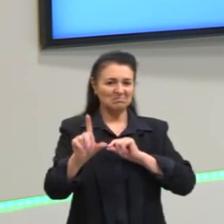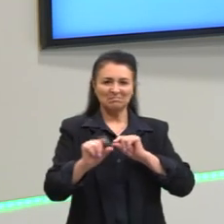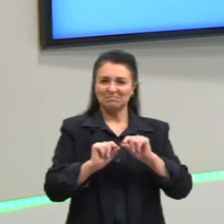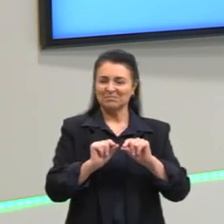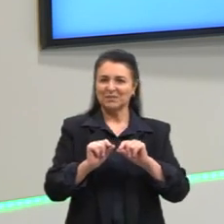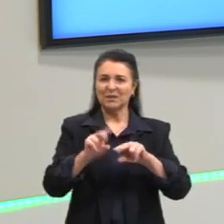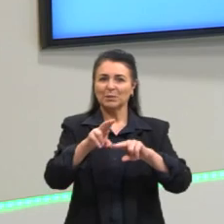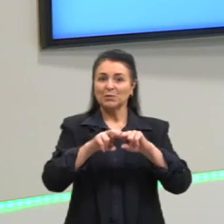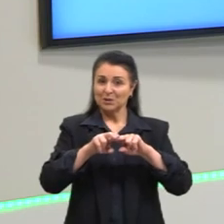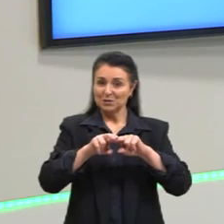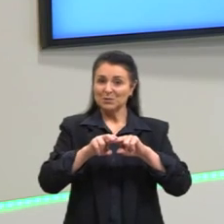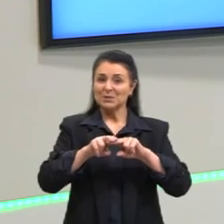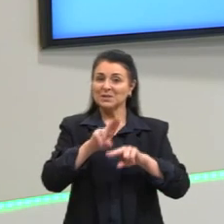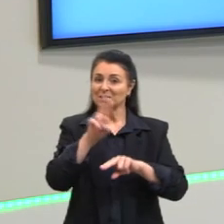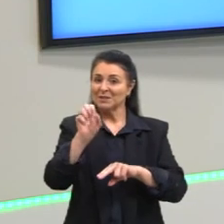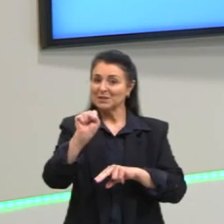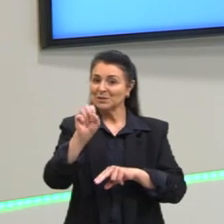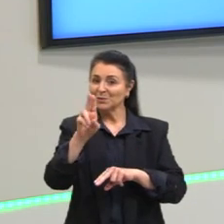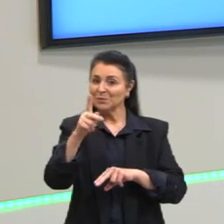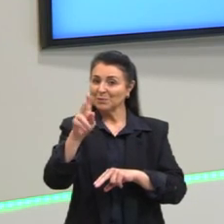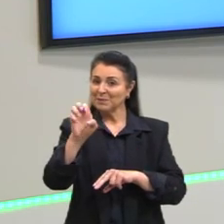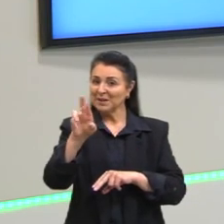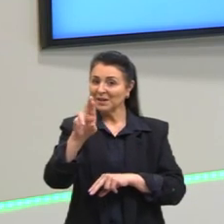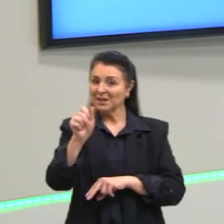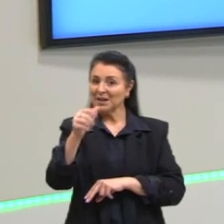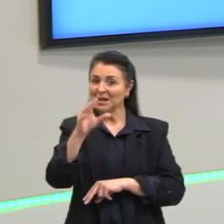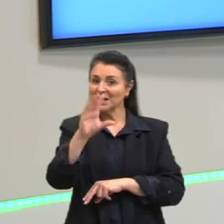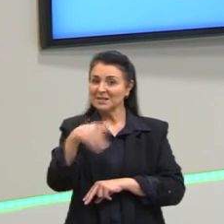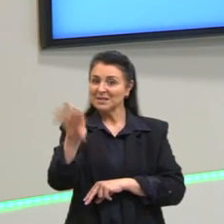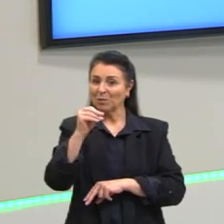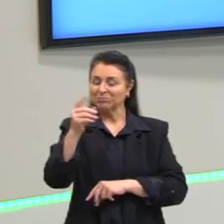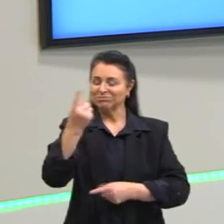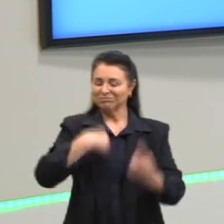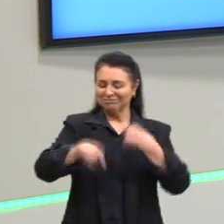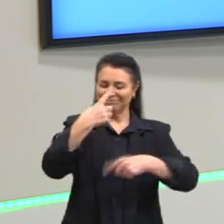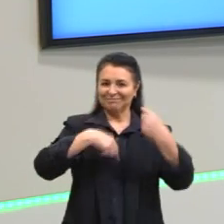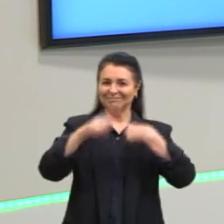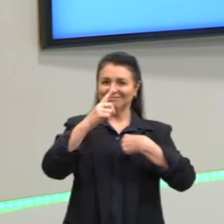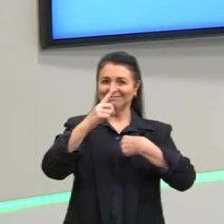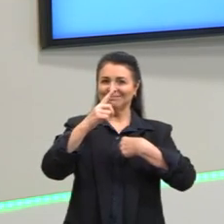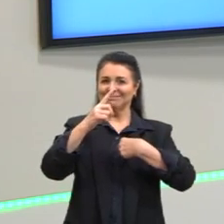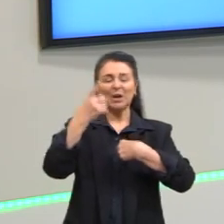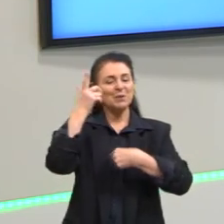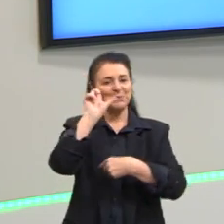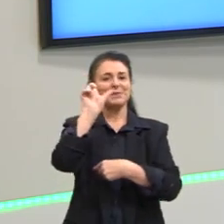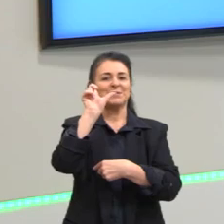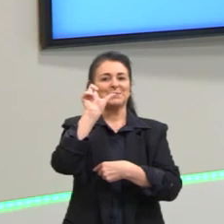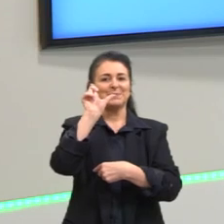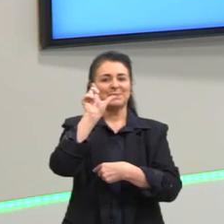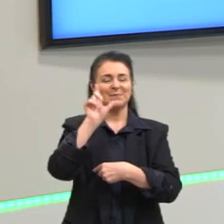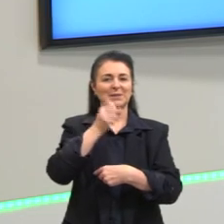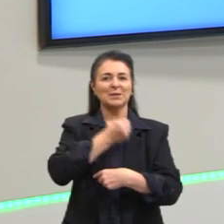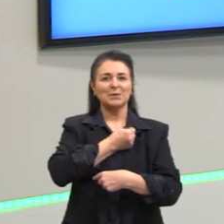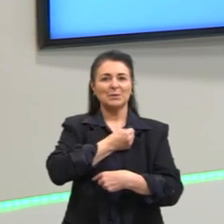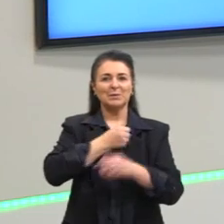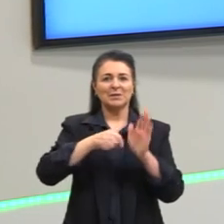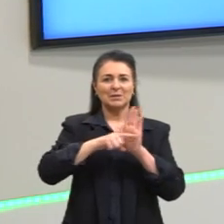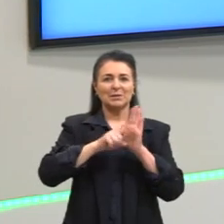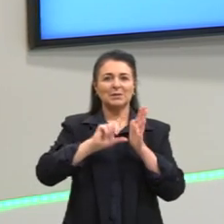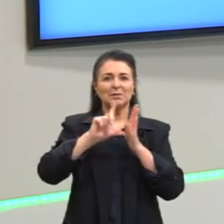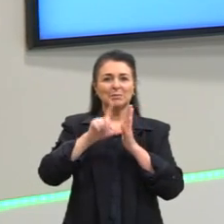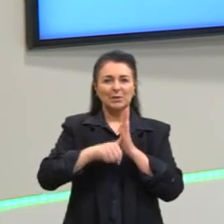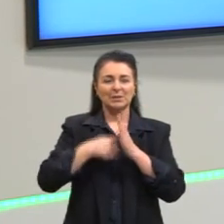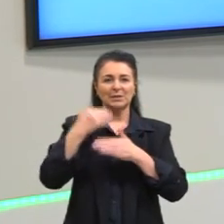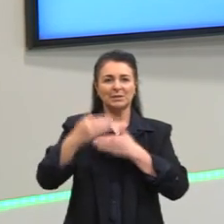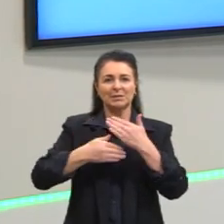isso é superação, é se desbloquear dos medos, então, principalmente em relação a números negativos para que você possa depois ter um bom desempenho.